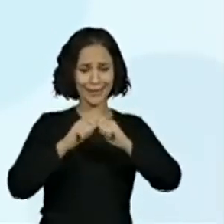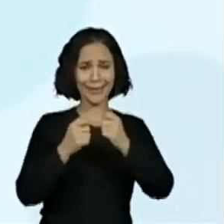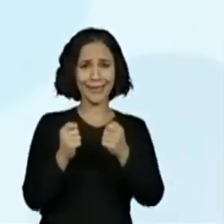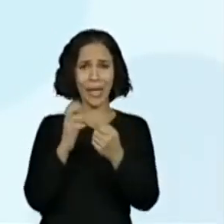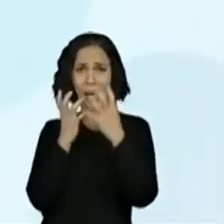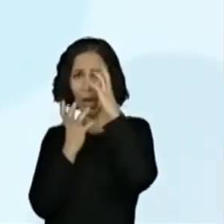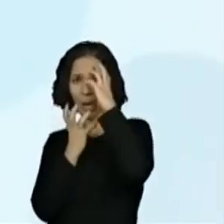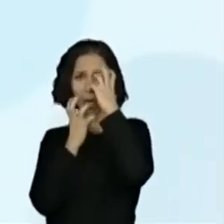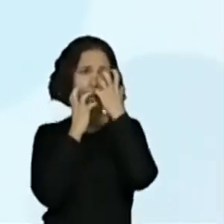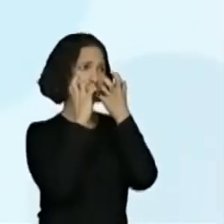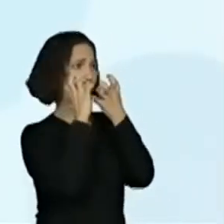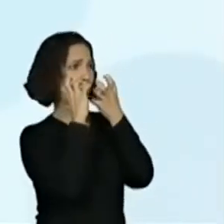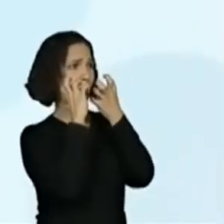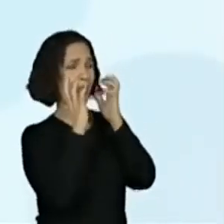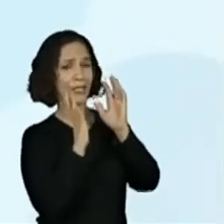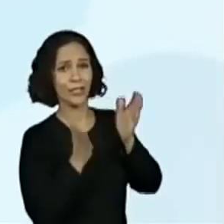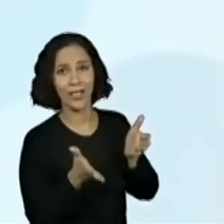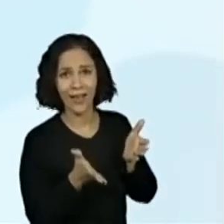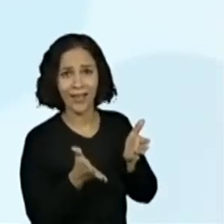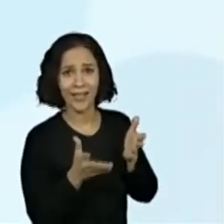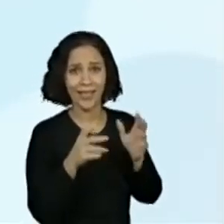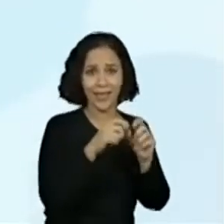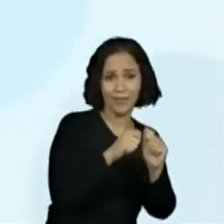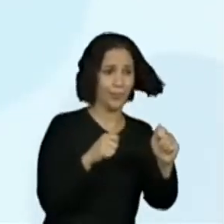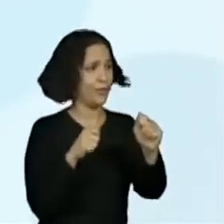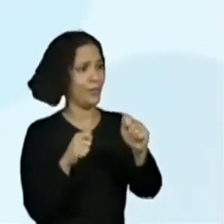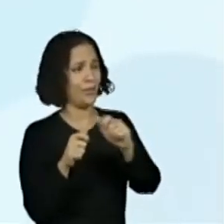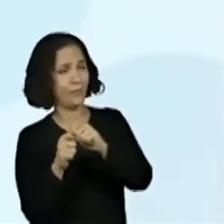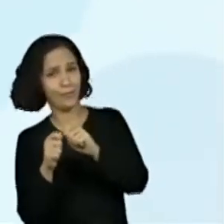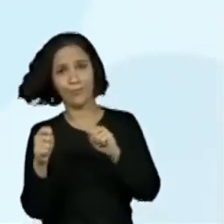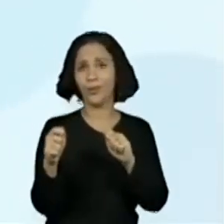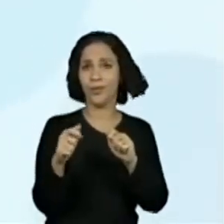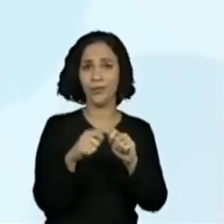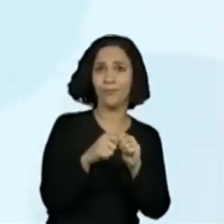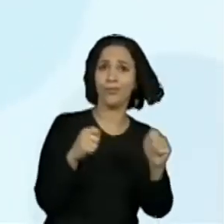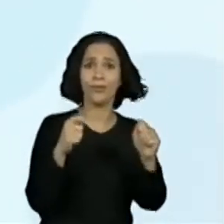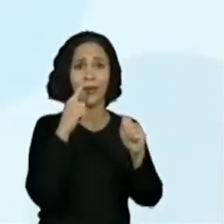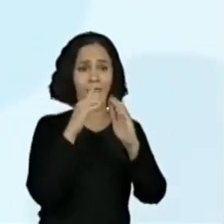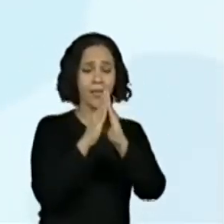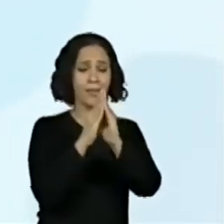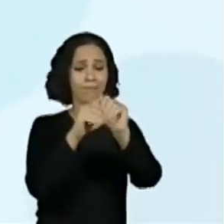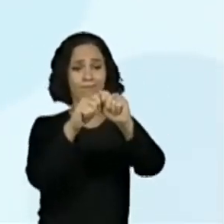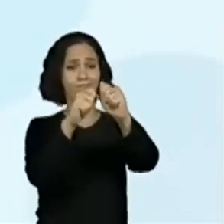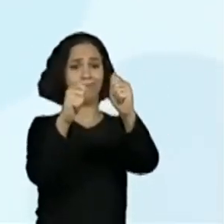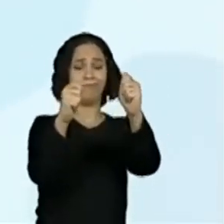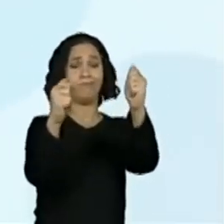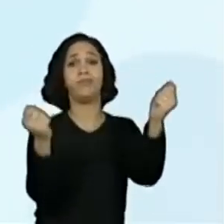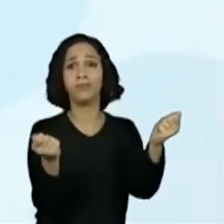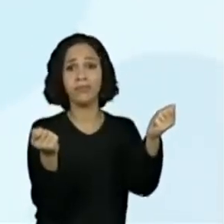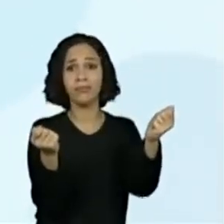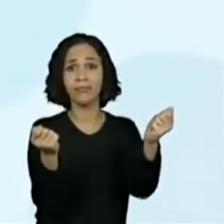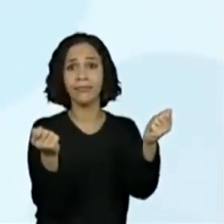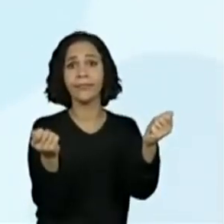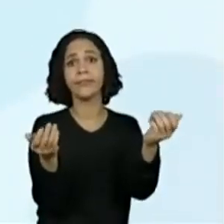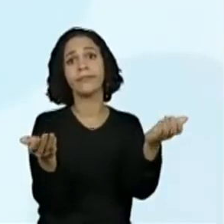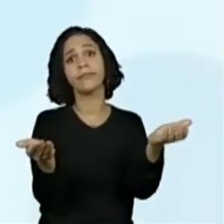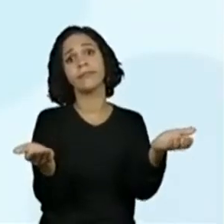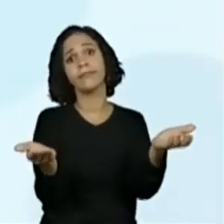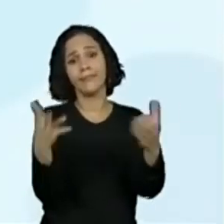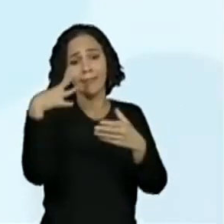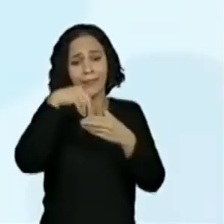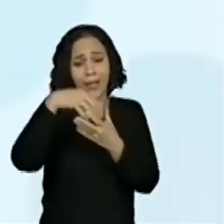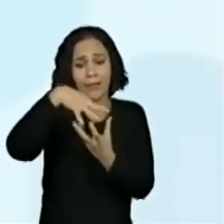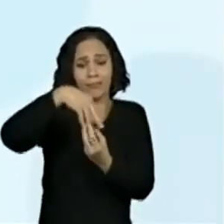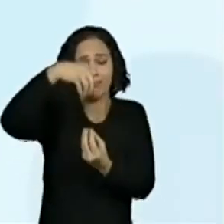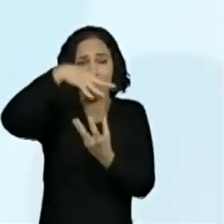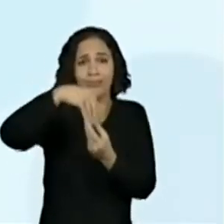amarrotada a carinha. Tanto puxaram por ela, que a pobre rasgou-se no meio, perdendo a estopa